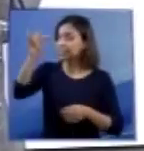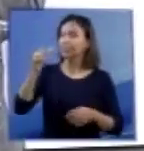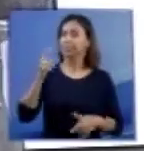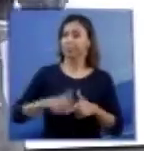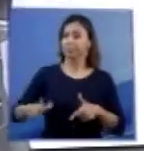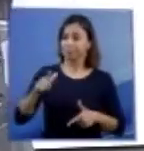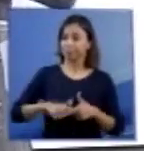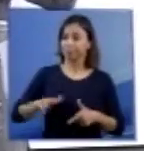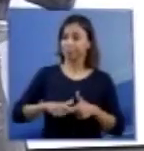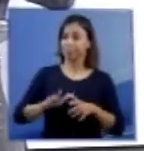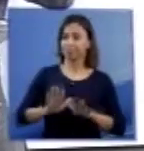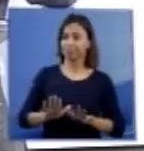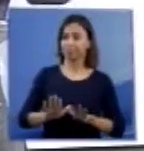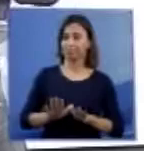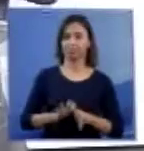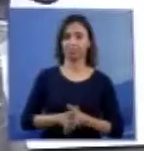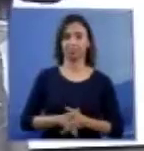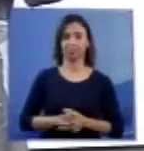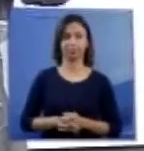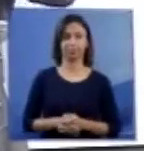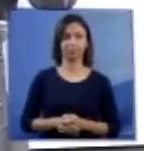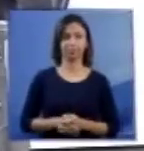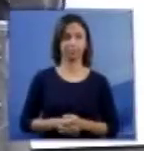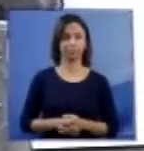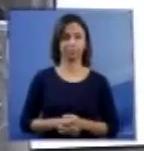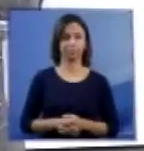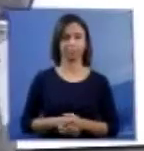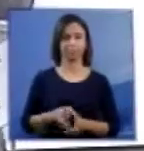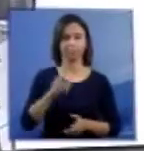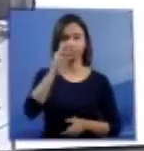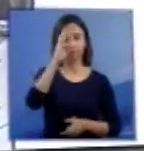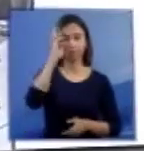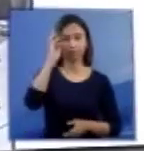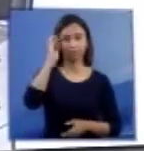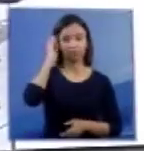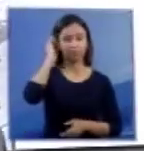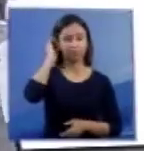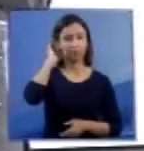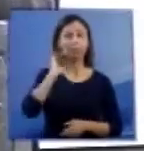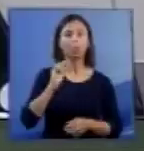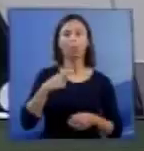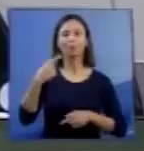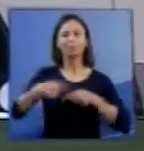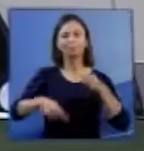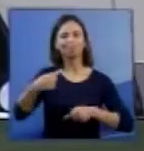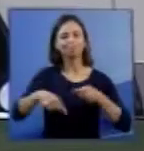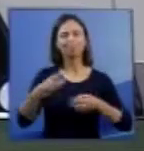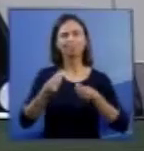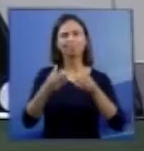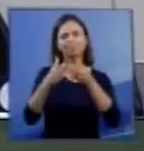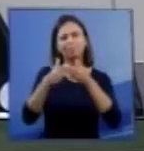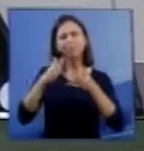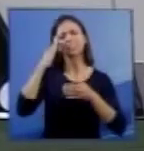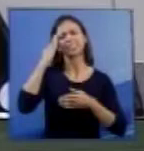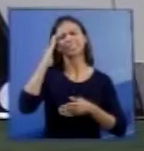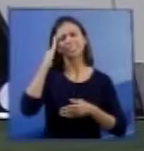No entanto, está havendo debate. Não, não, não, por isso eu pediria a compreensão